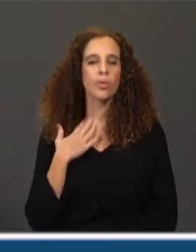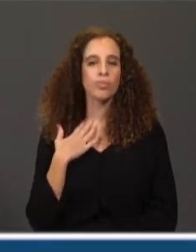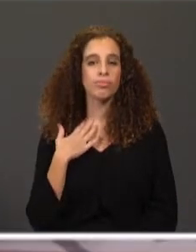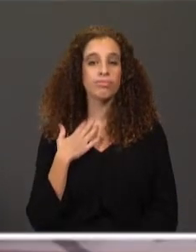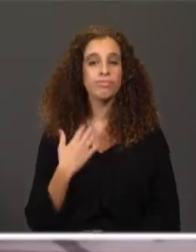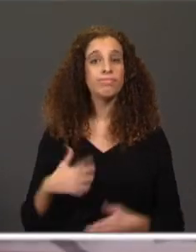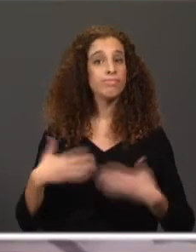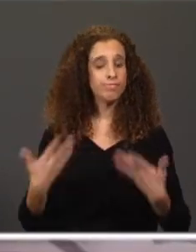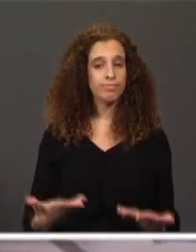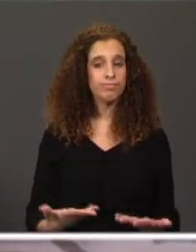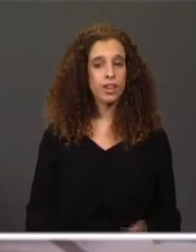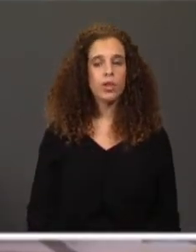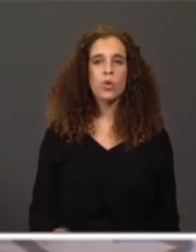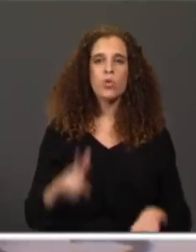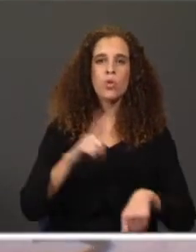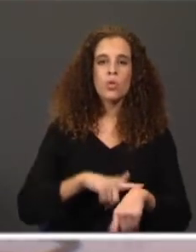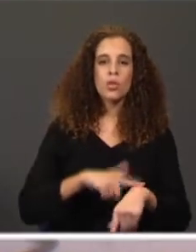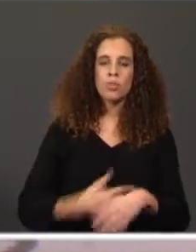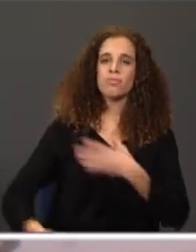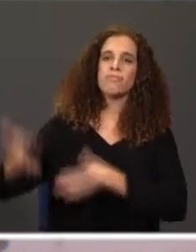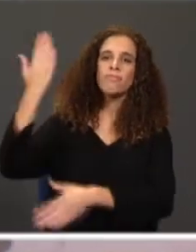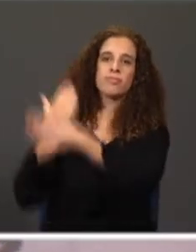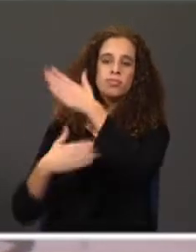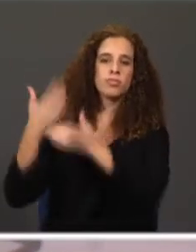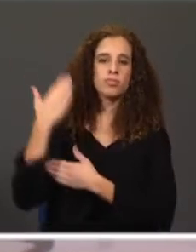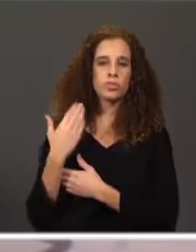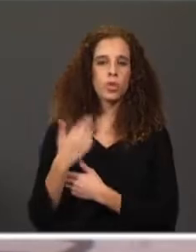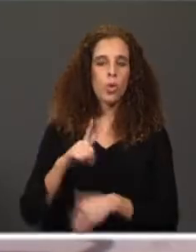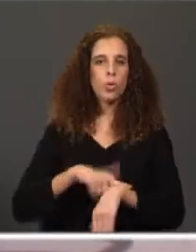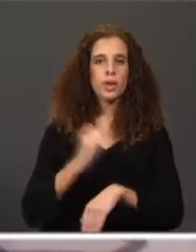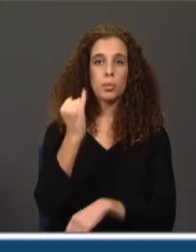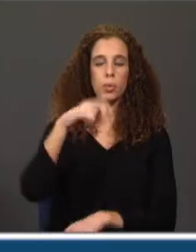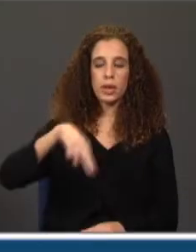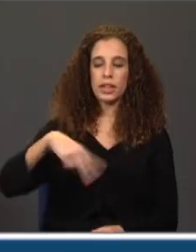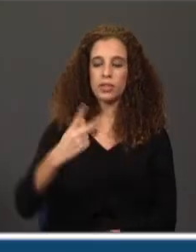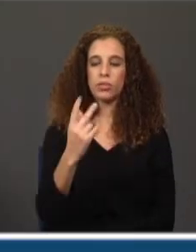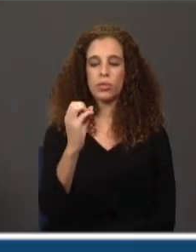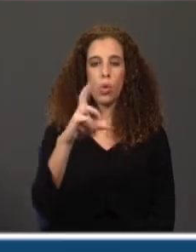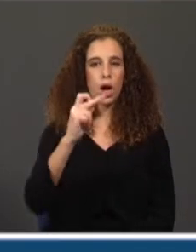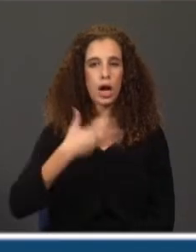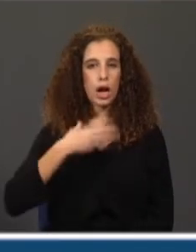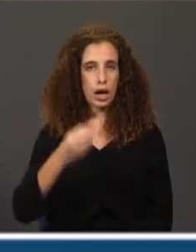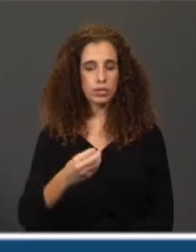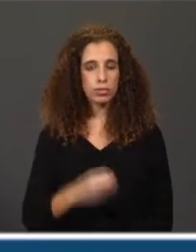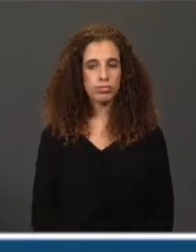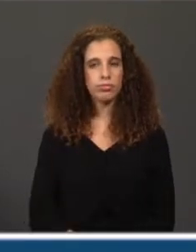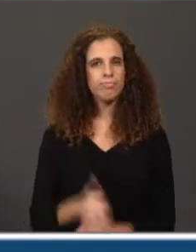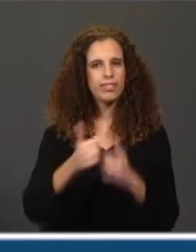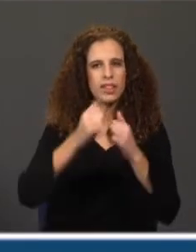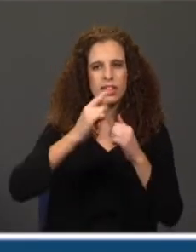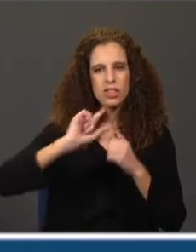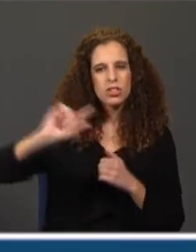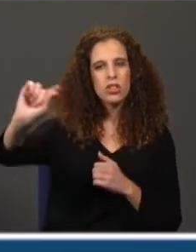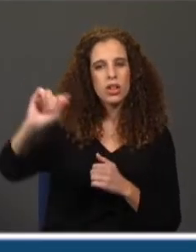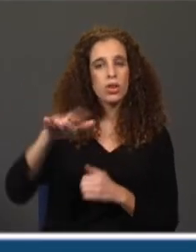Temos, portanto, um tempo do passado que é chamado aqui, um tempo invocado, o tempo desse passado distante em que ele viveu